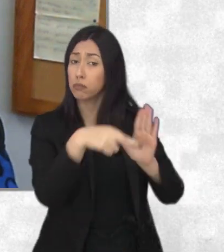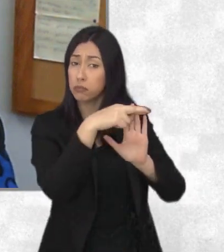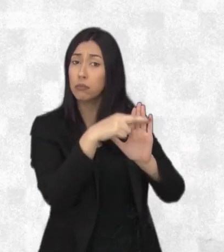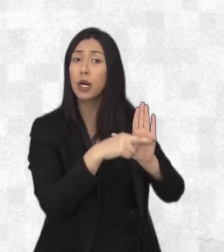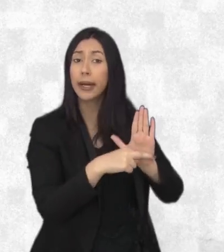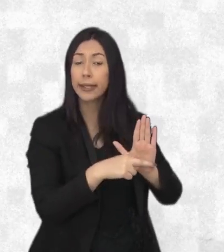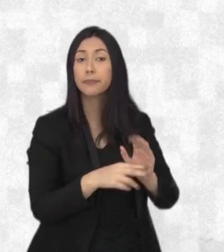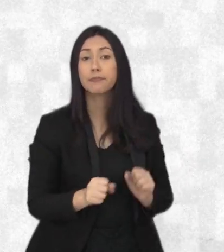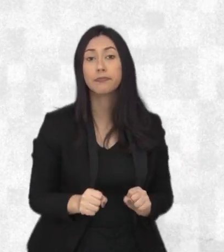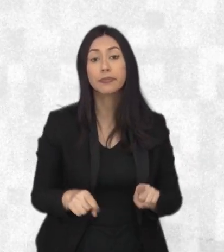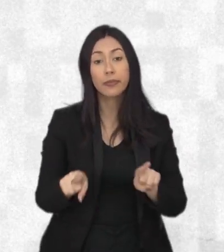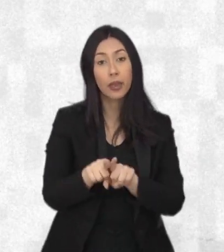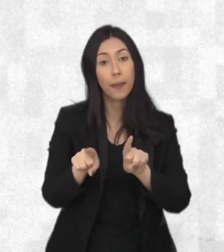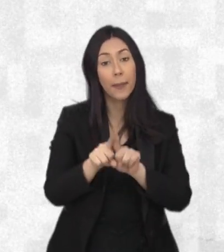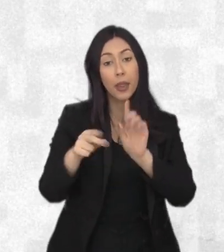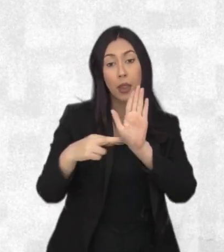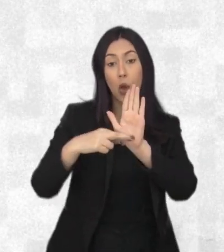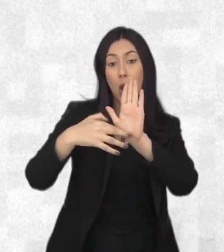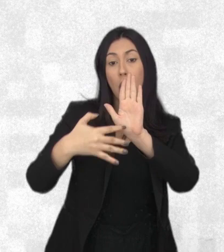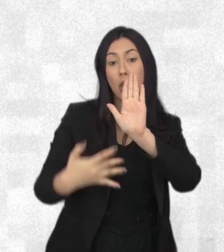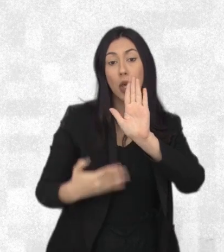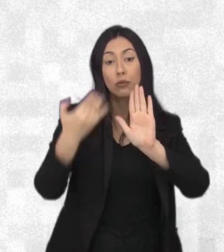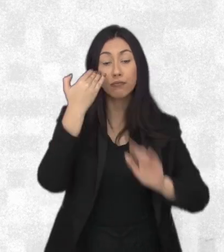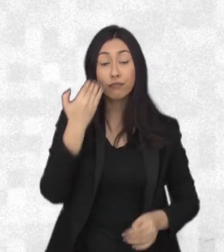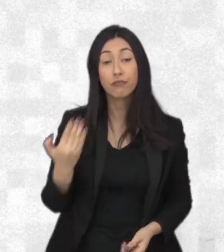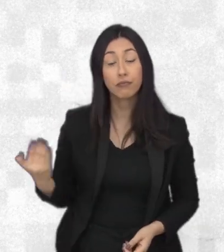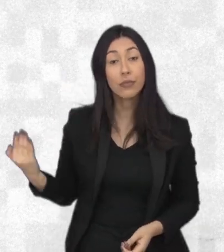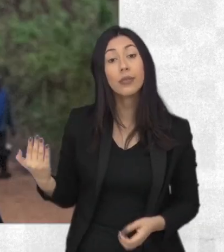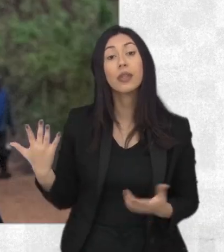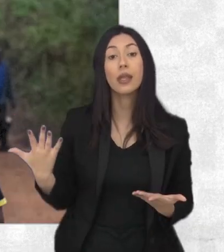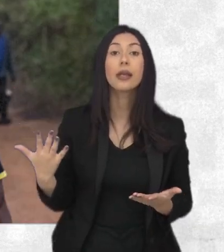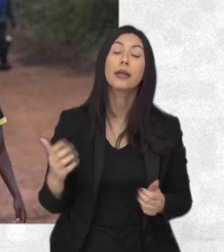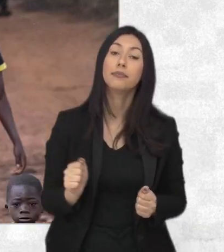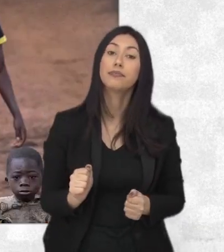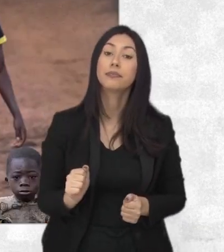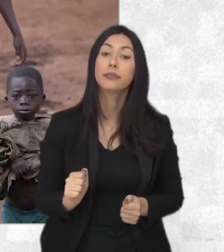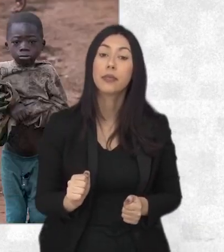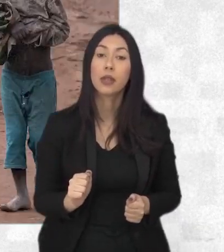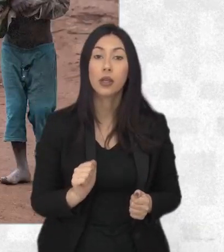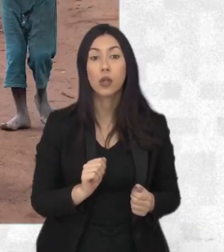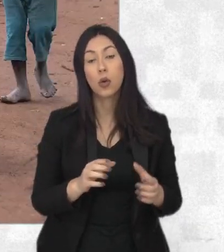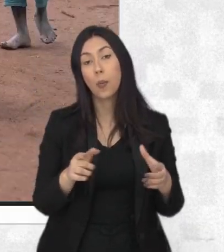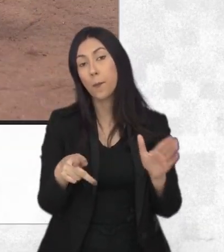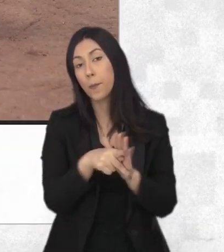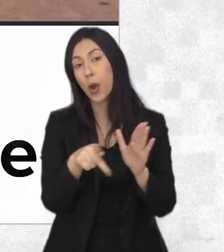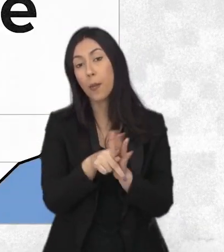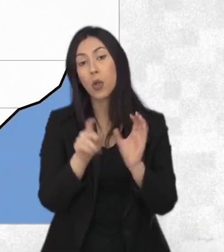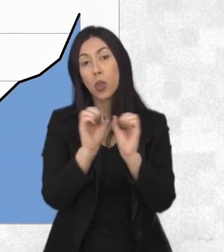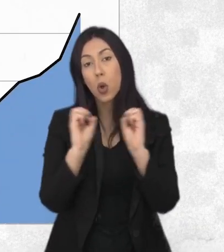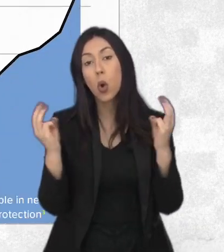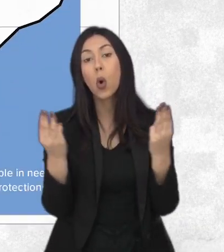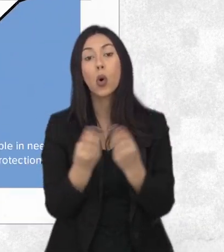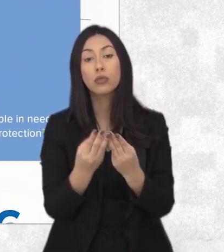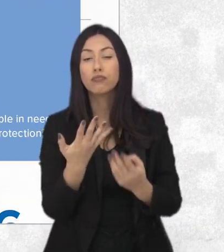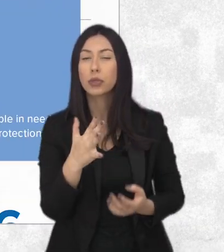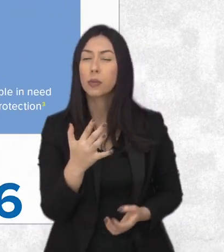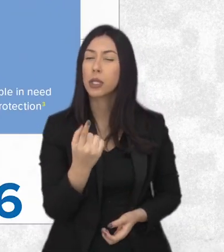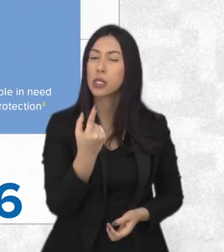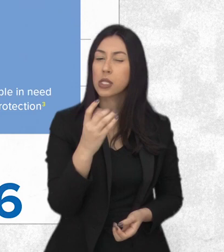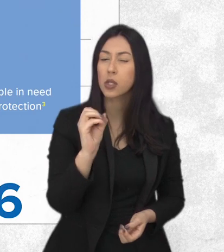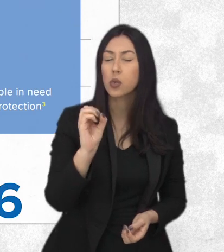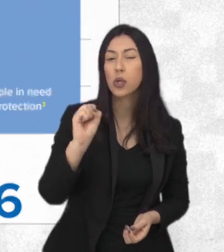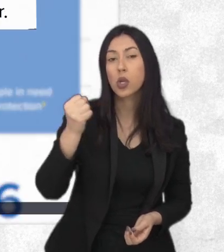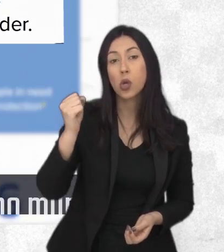refúgio. De acordo com o relatório Global Trends da Acnur a agência da ONU para refugiados 108